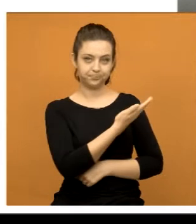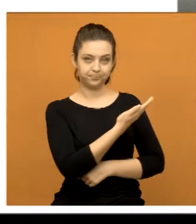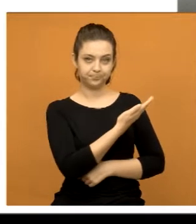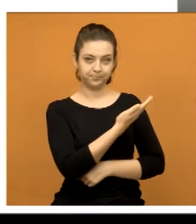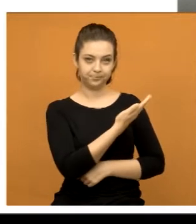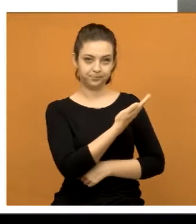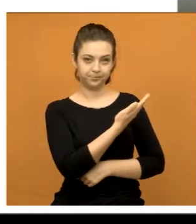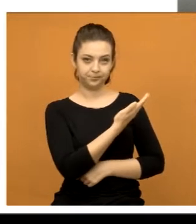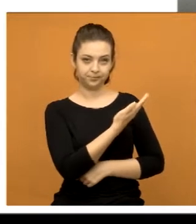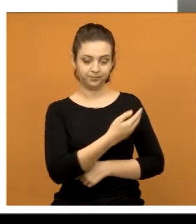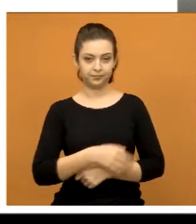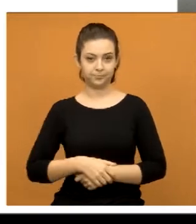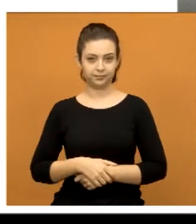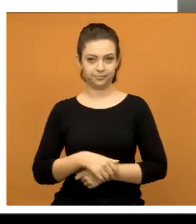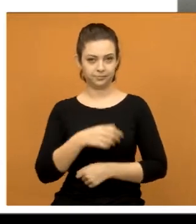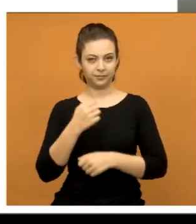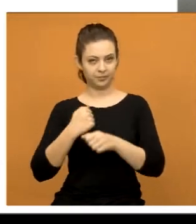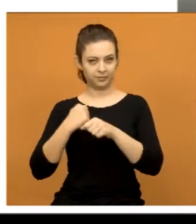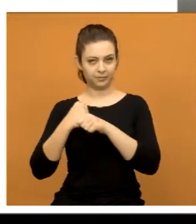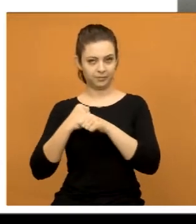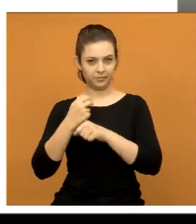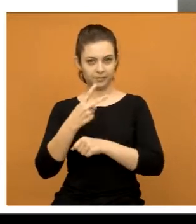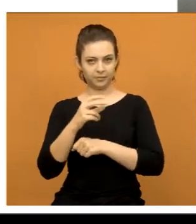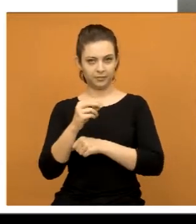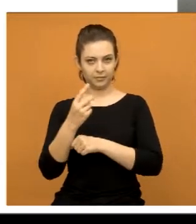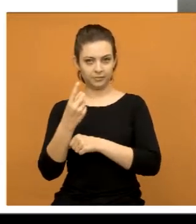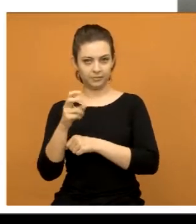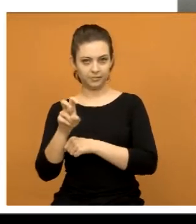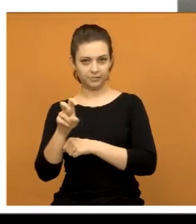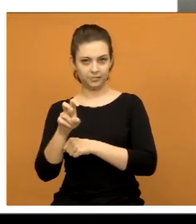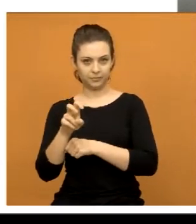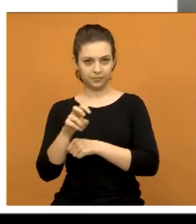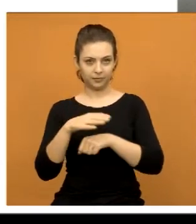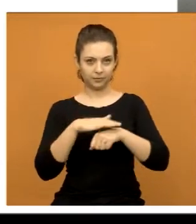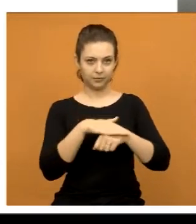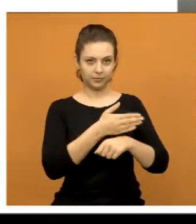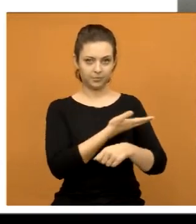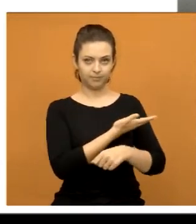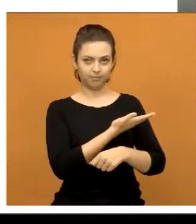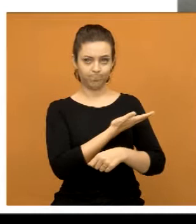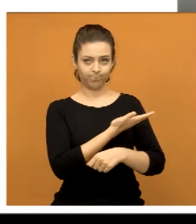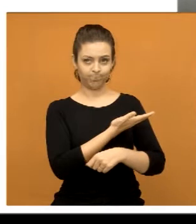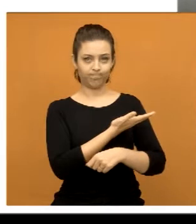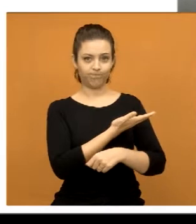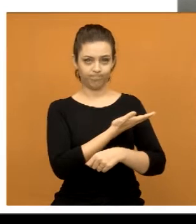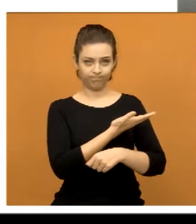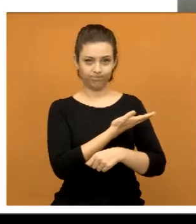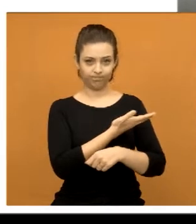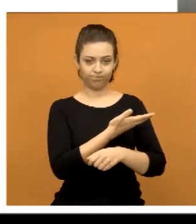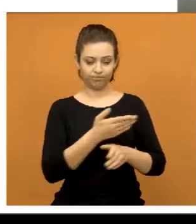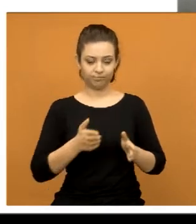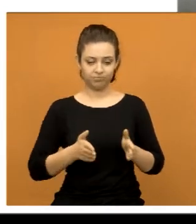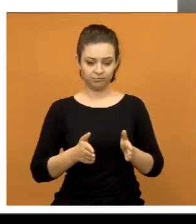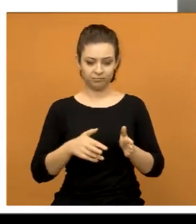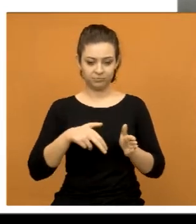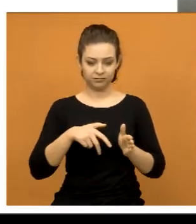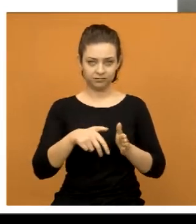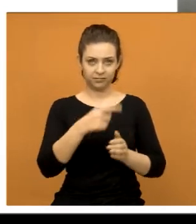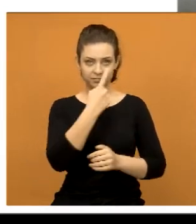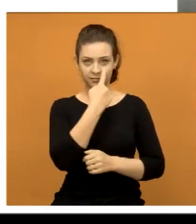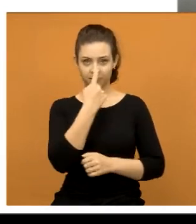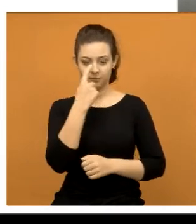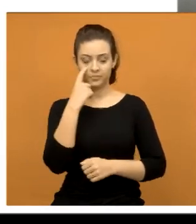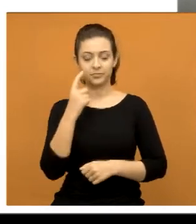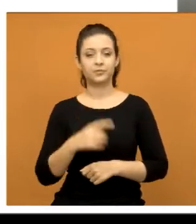dos Migrantes. Em 2015, eles fizeram essa travessia aí, lá no Parque Minha Lua, na Avenida dos